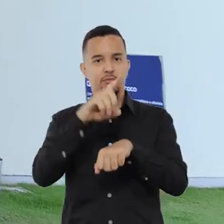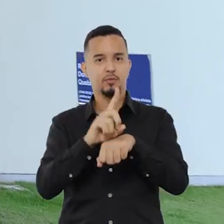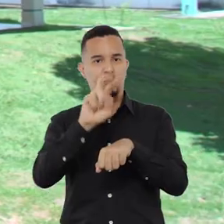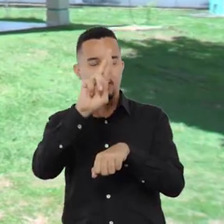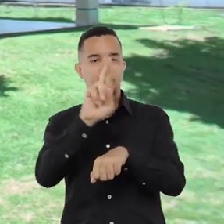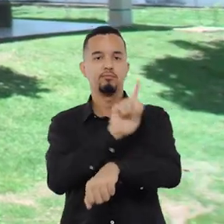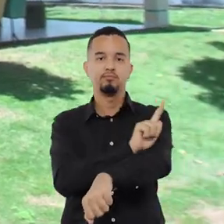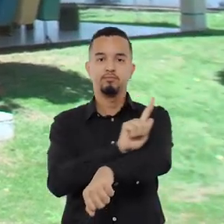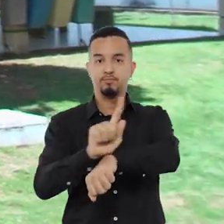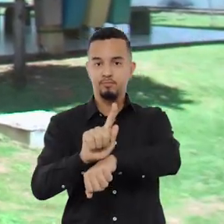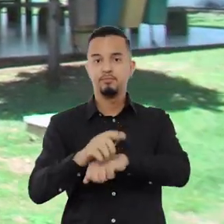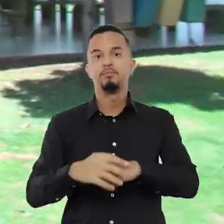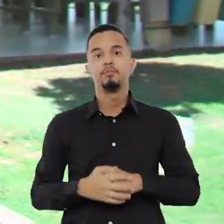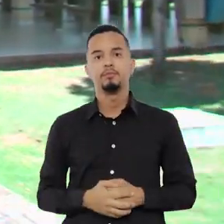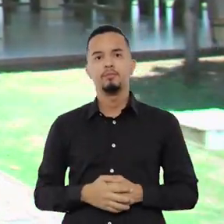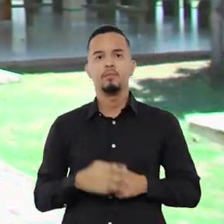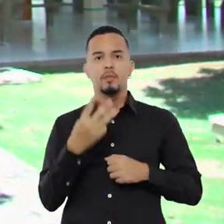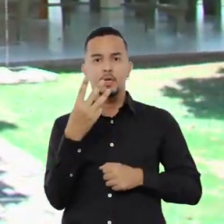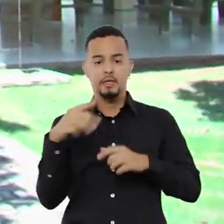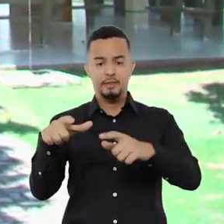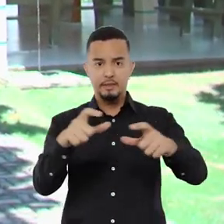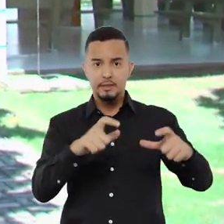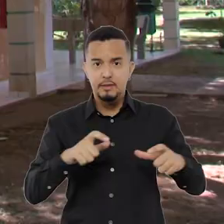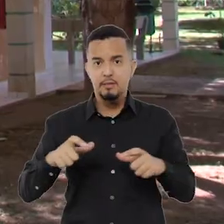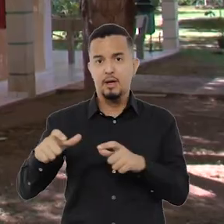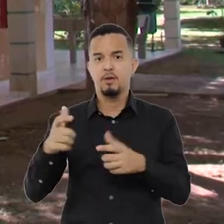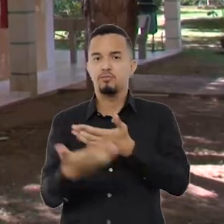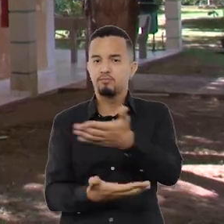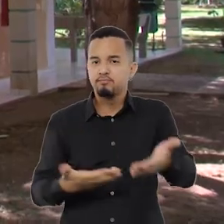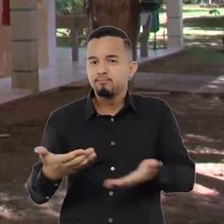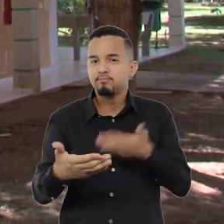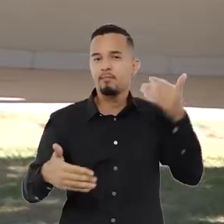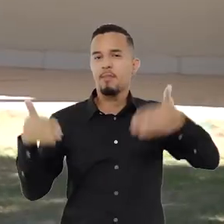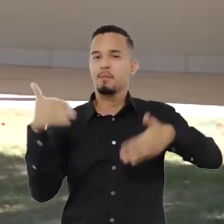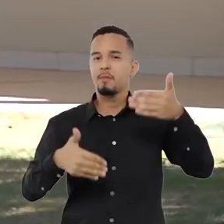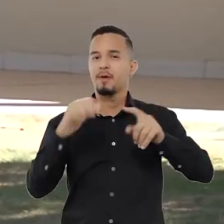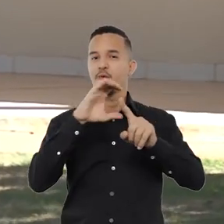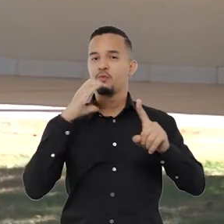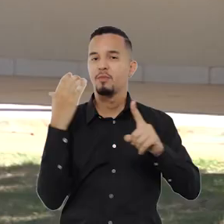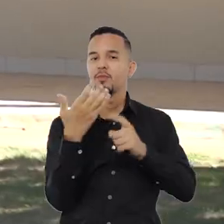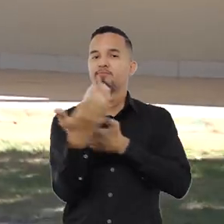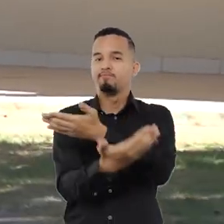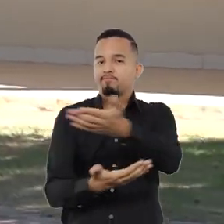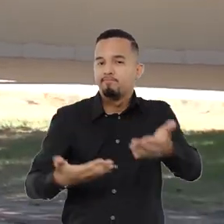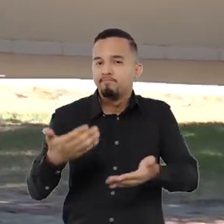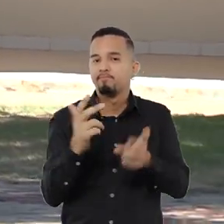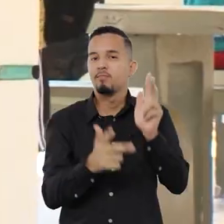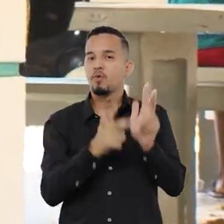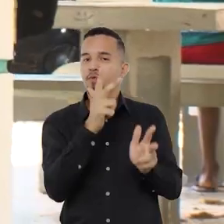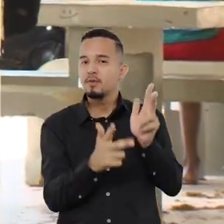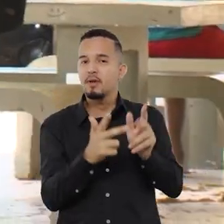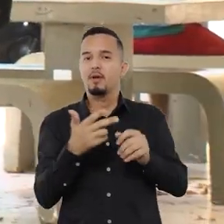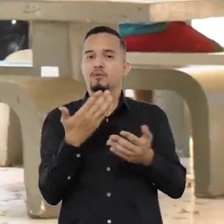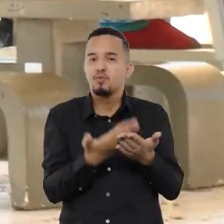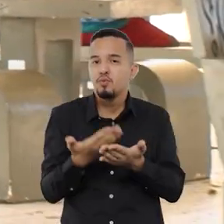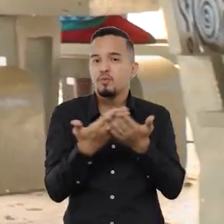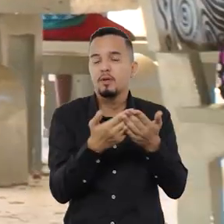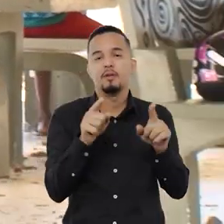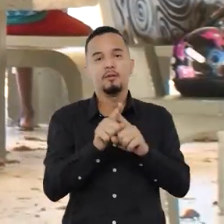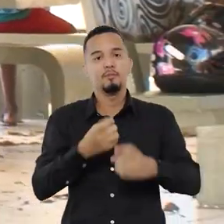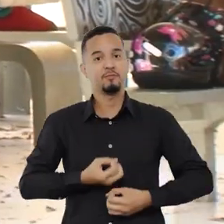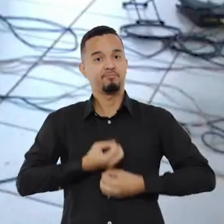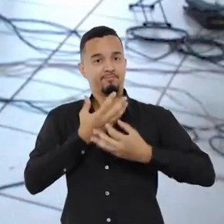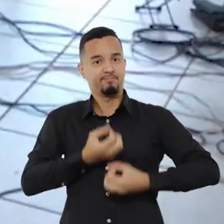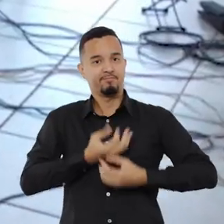graduação. Os três espaços de convivência são locais onde a comunidade se reúne para conversar, estudar e